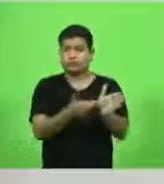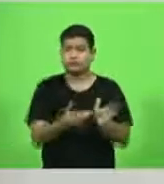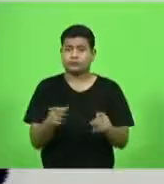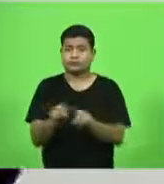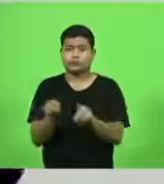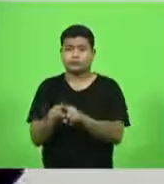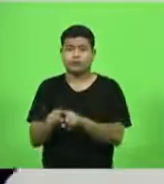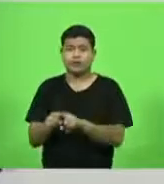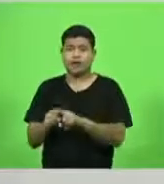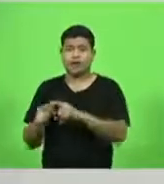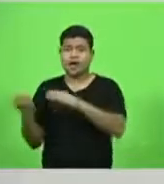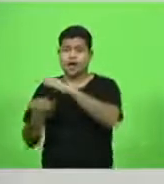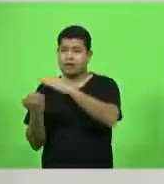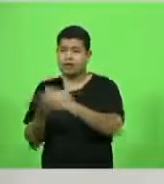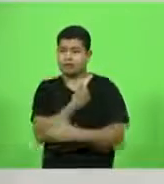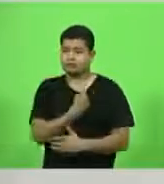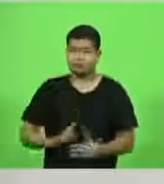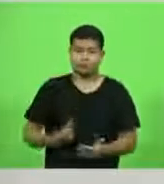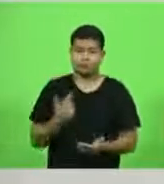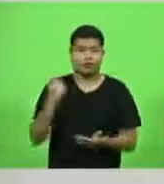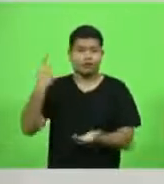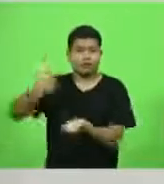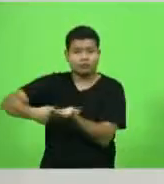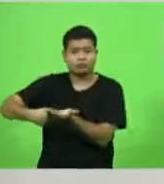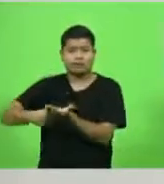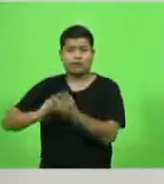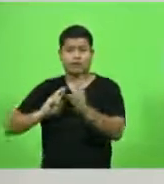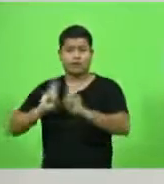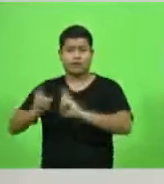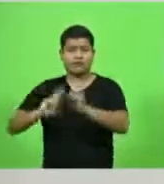a exemplo da BR-101, se não fosse feita a concessão,